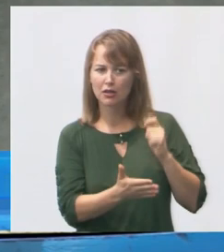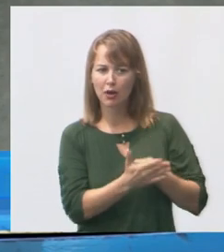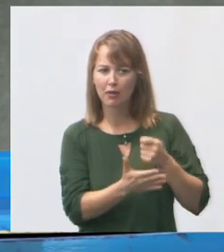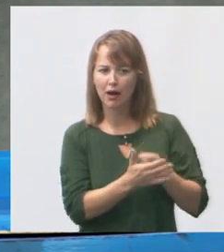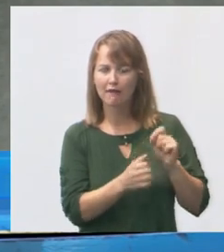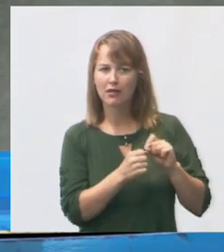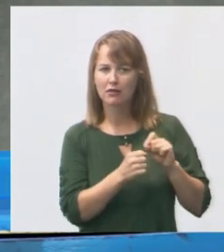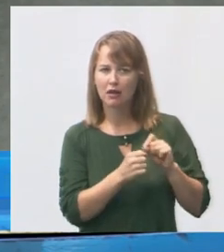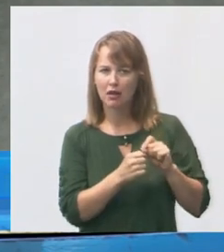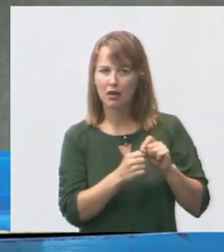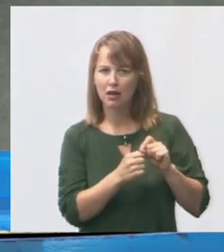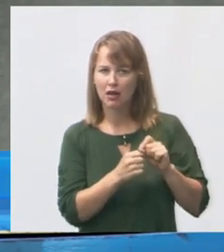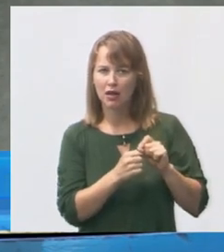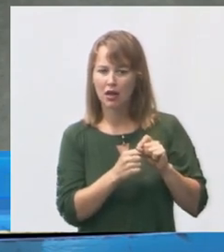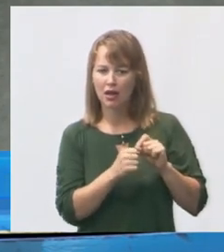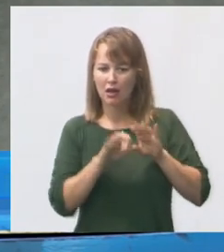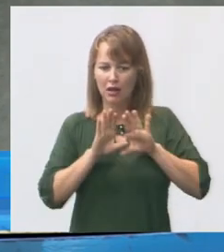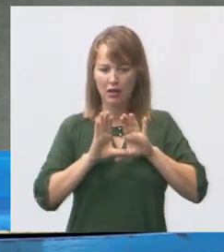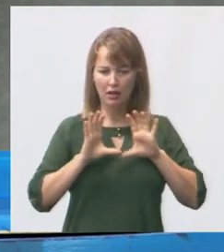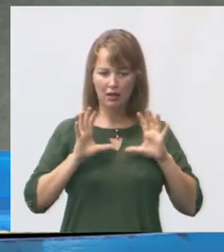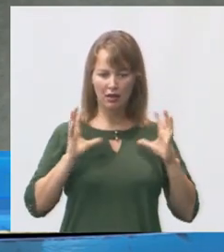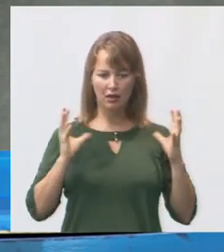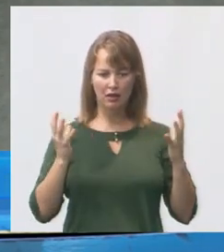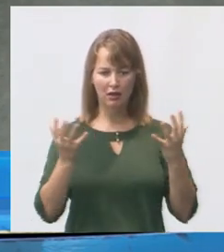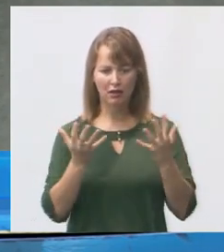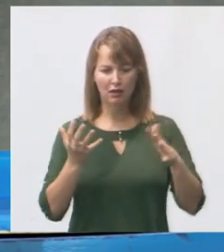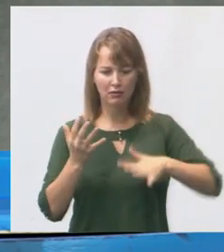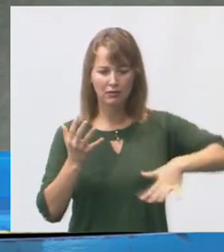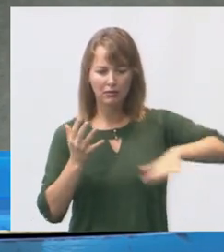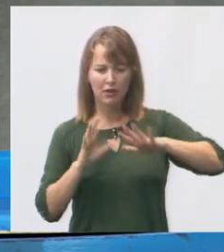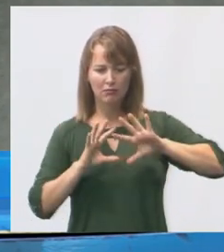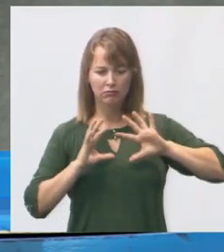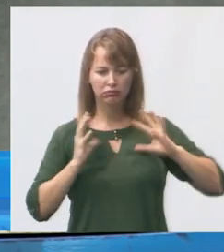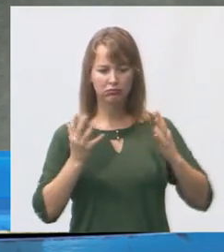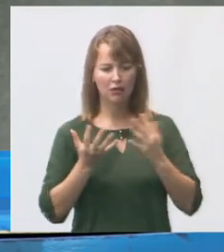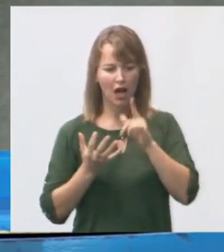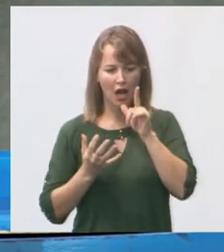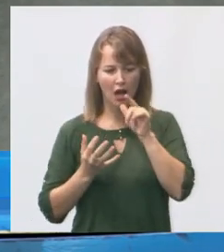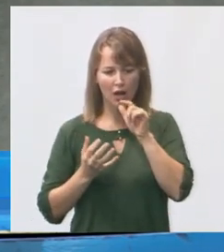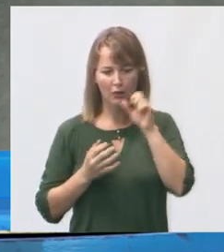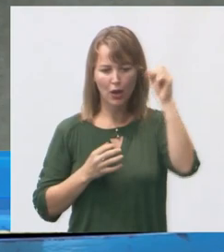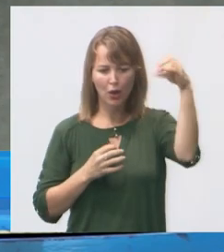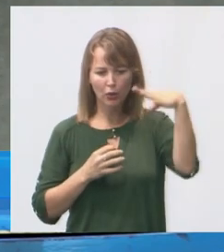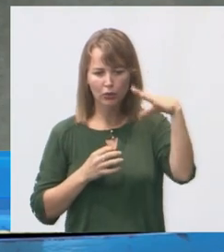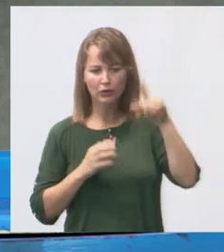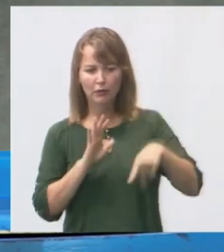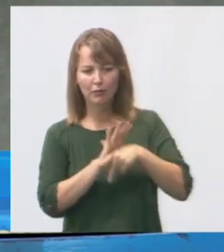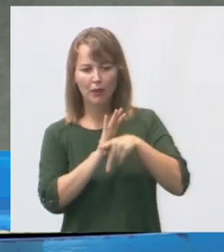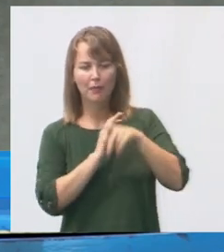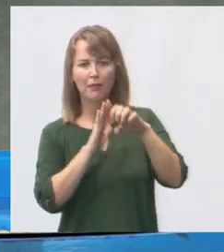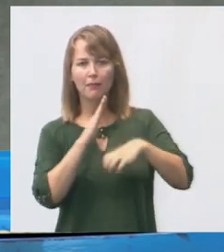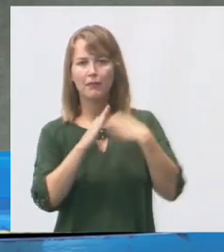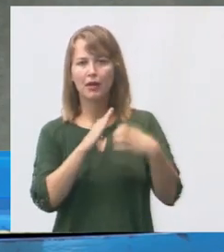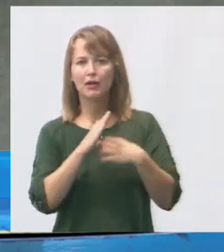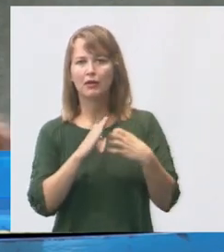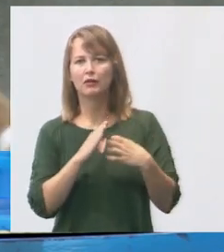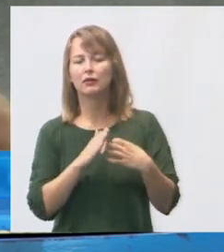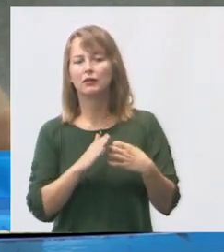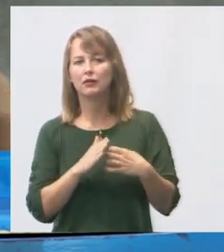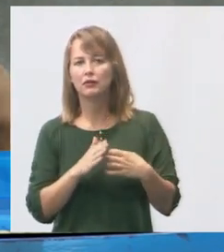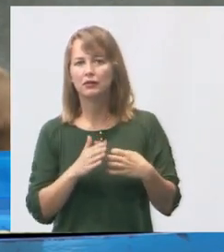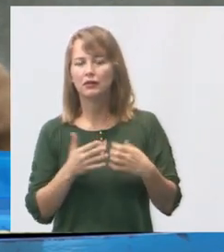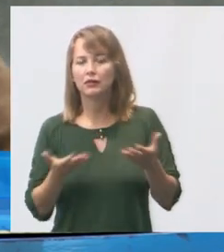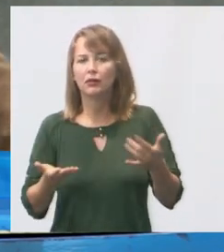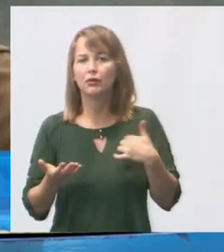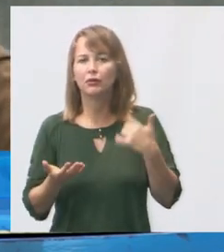pegar, isolar o espaço, água, luz é por parte da empresa. Então, eu não